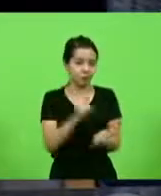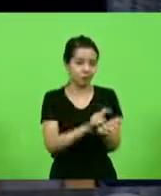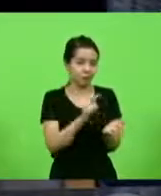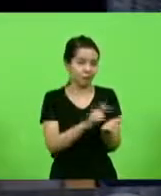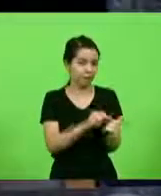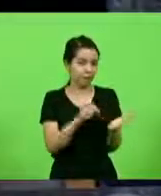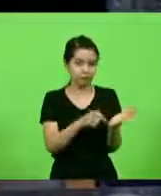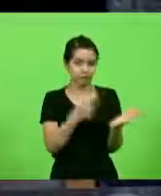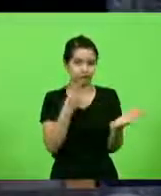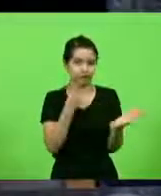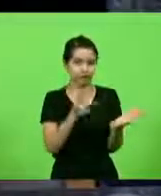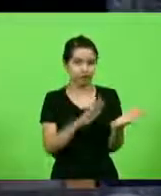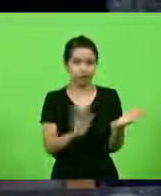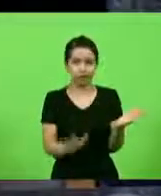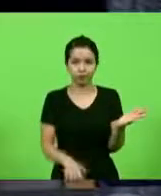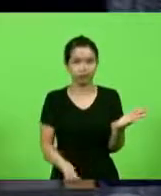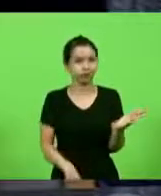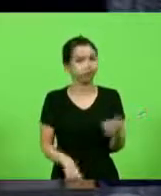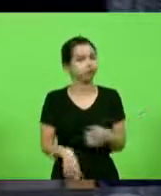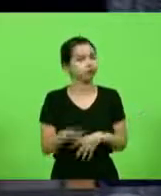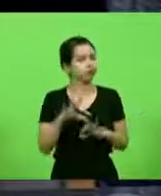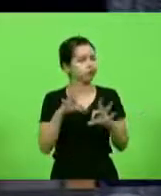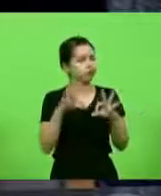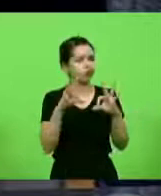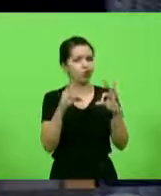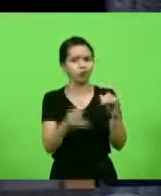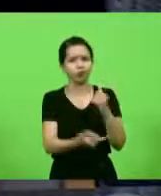todos enganados lá naquele dia na CIB.